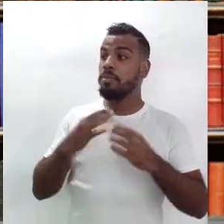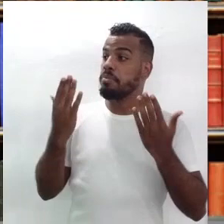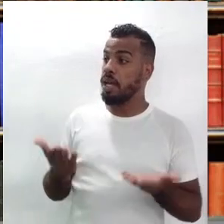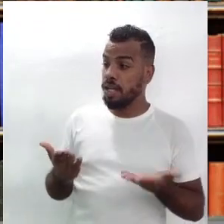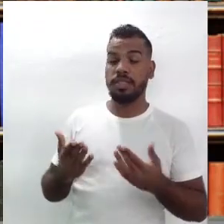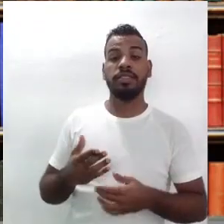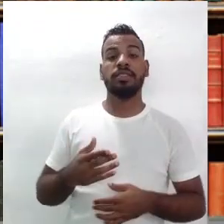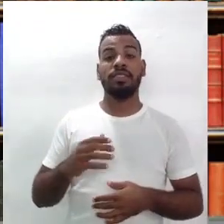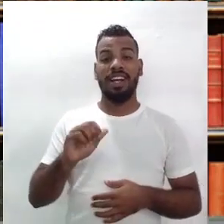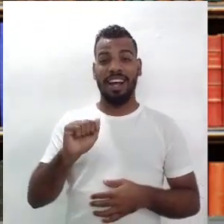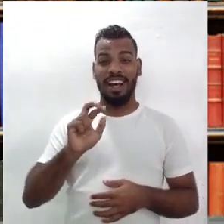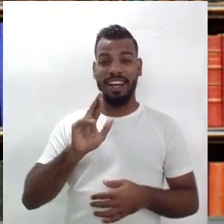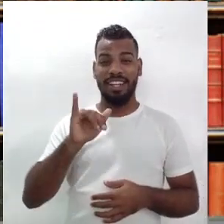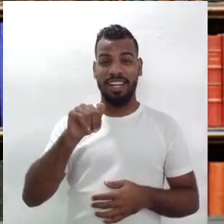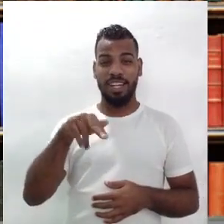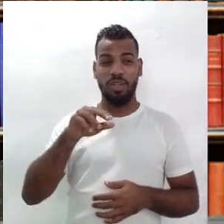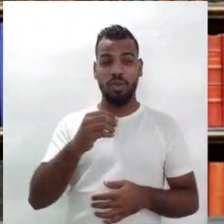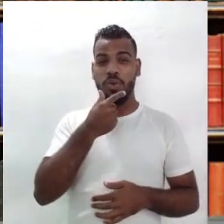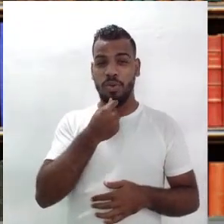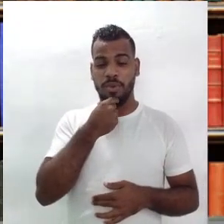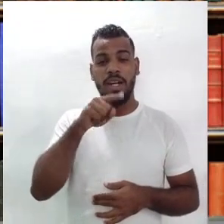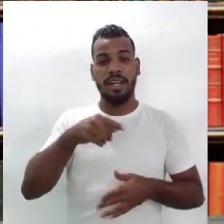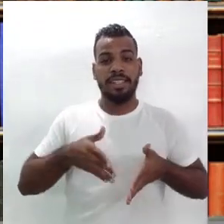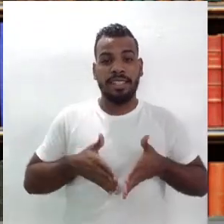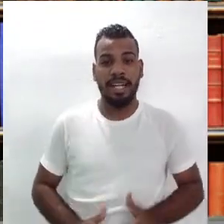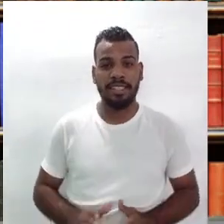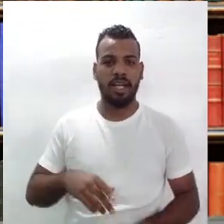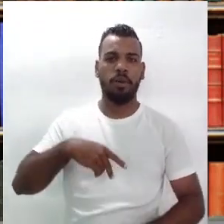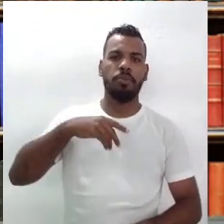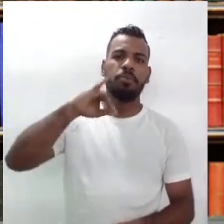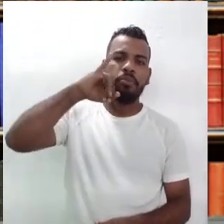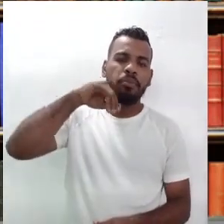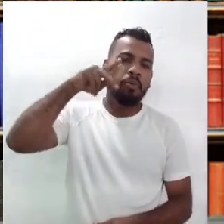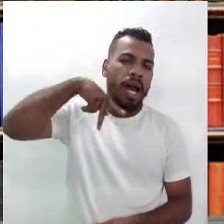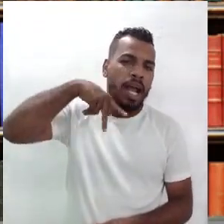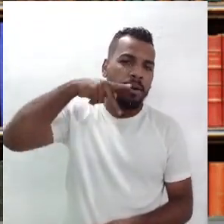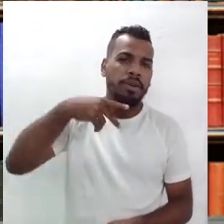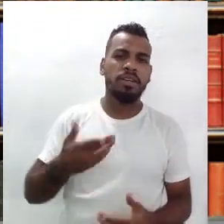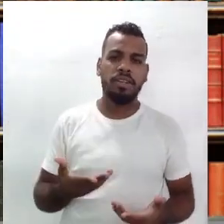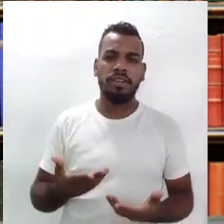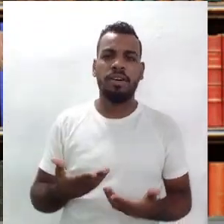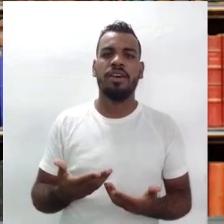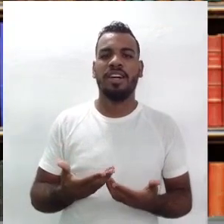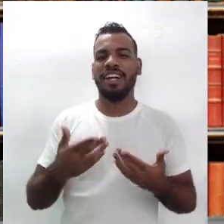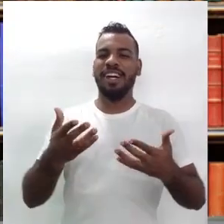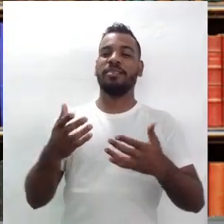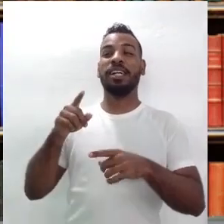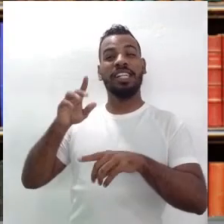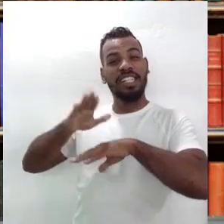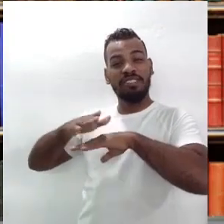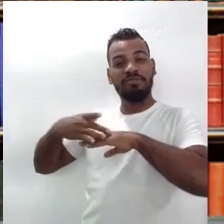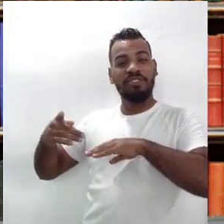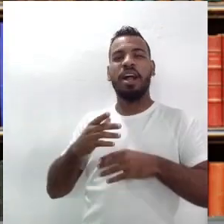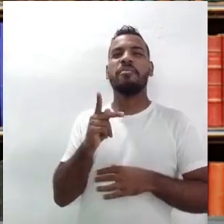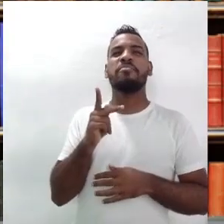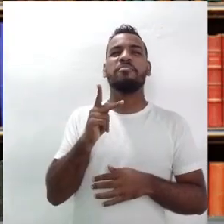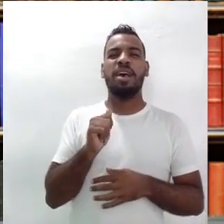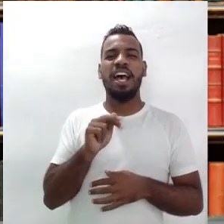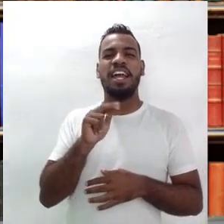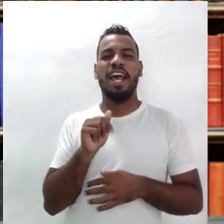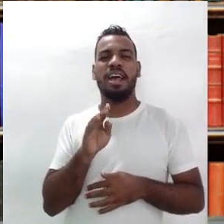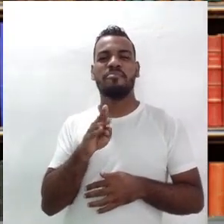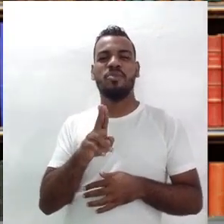paraibano, paraibano. Quer dizer, ele se intitula paraibucano. Paraibucano.